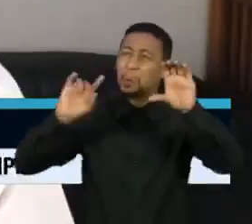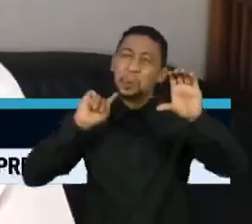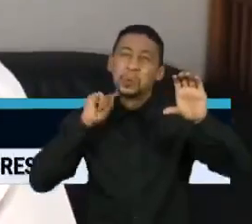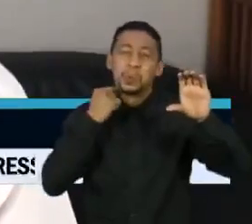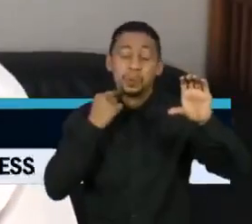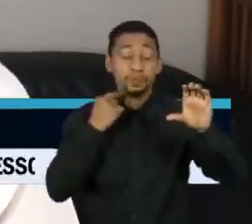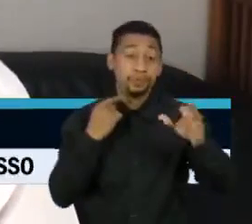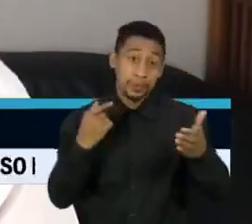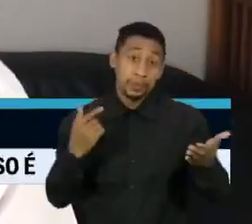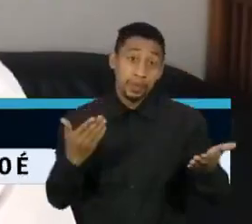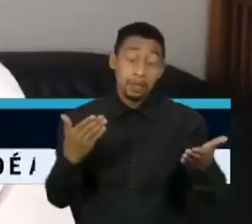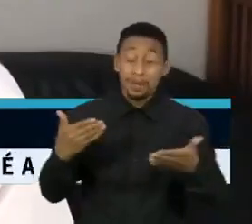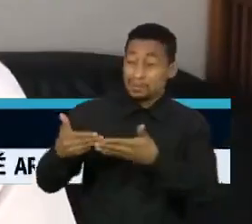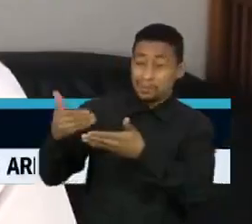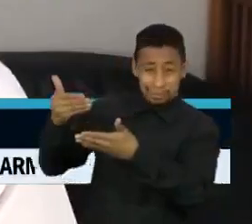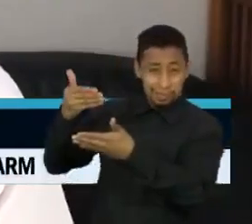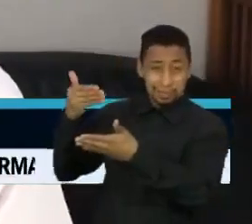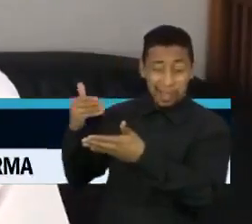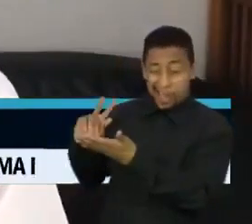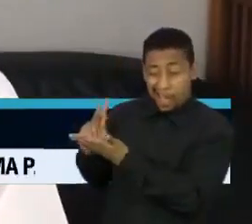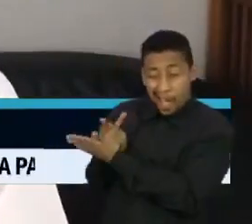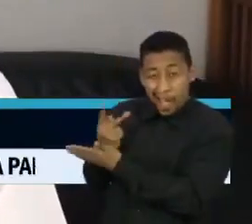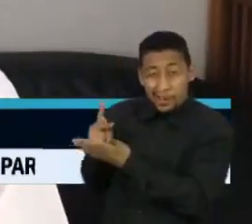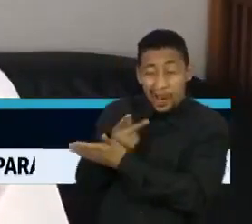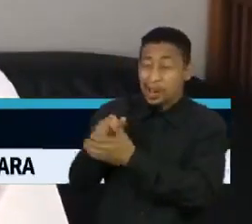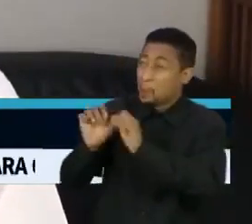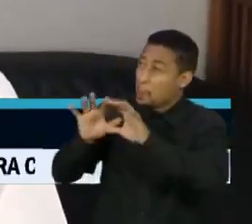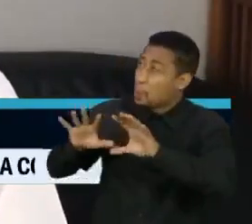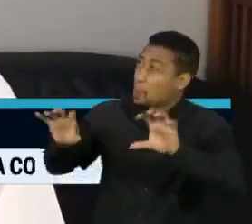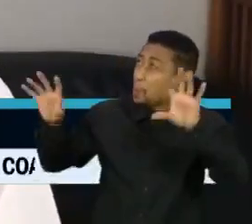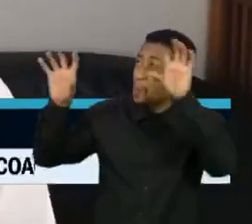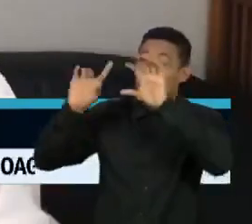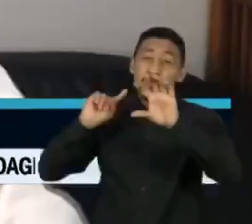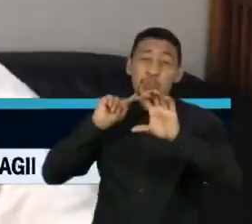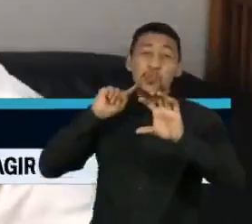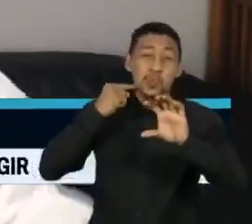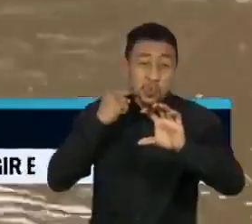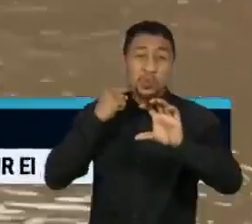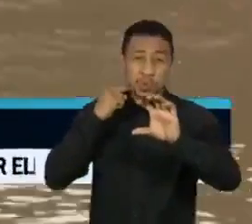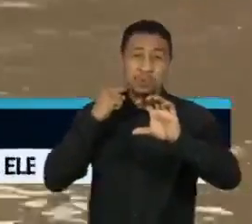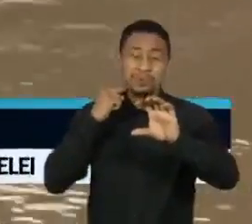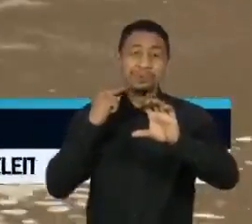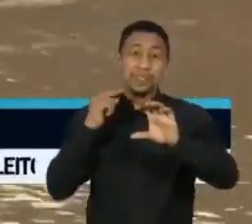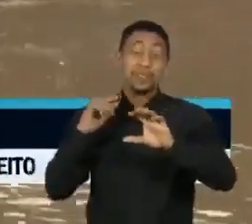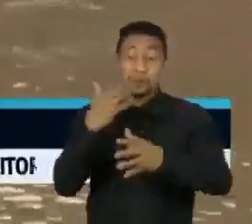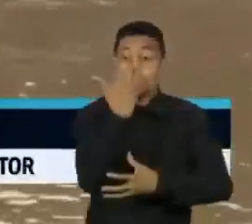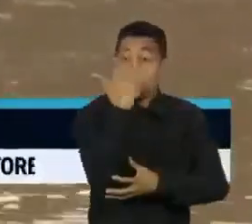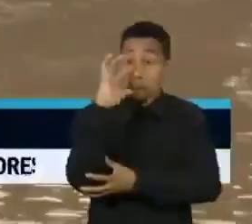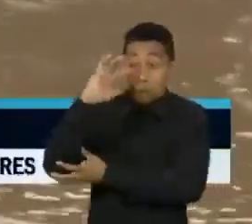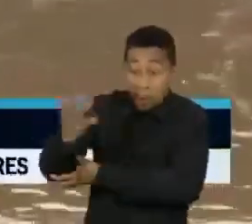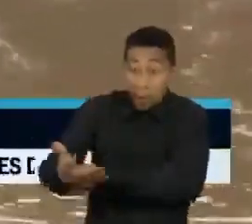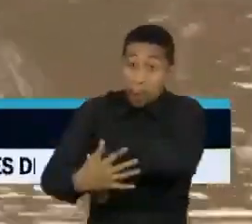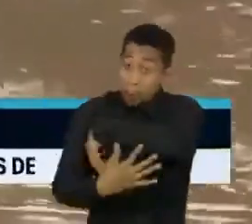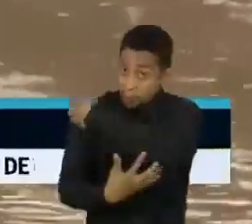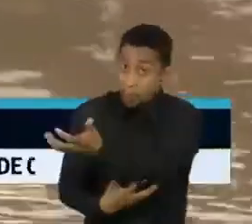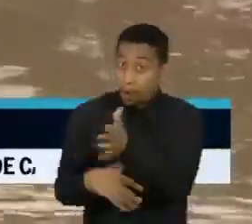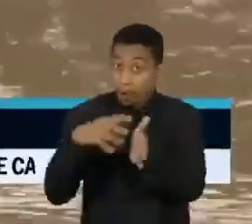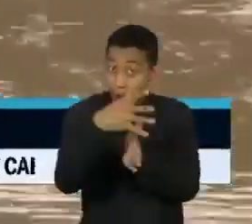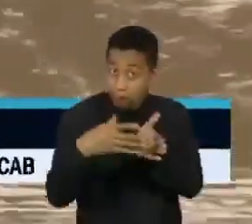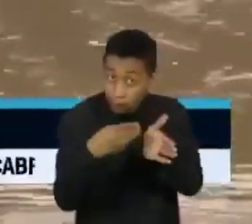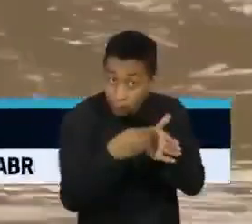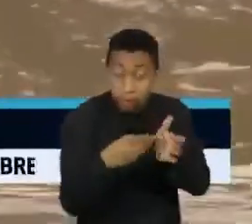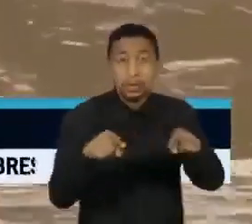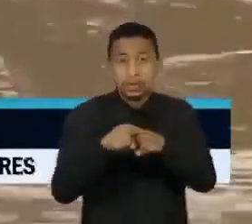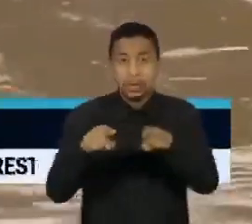colhendo o fruto da gente emitir gases de efeito estufa, tanto pelo desmatamento da Amazônia quanto